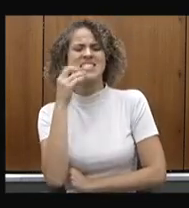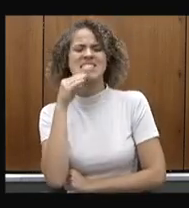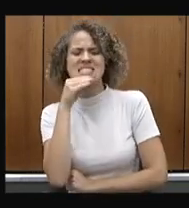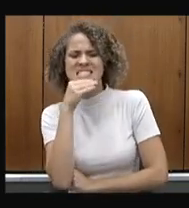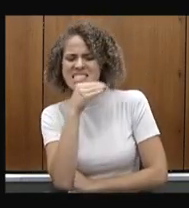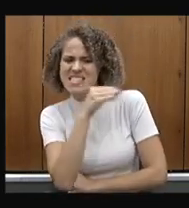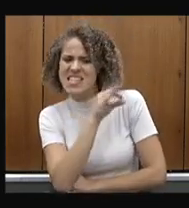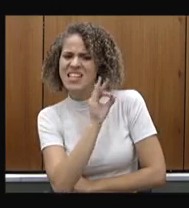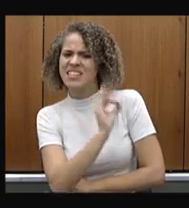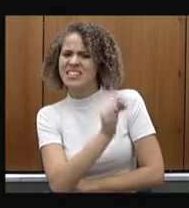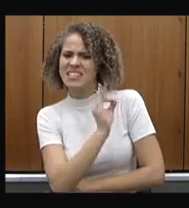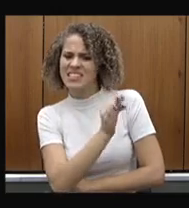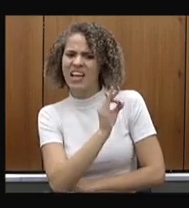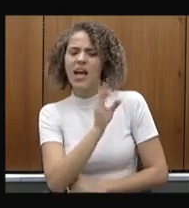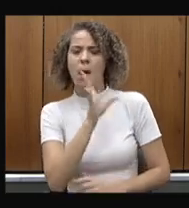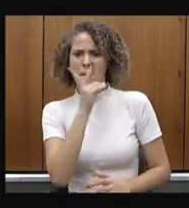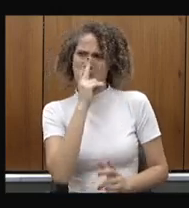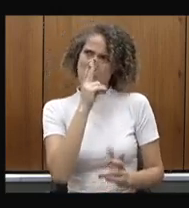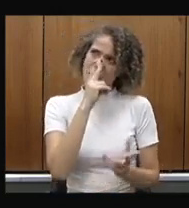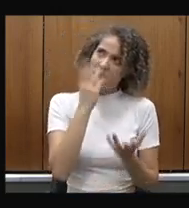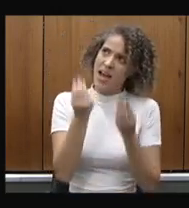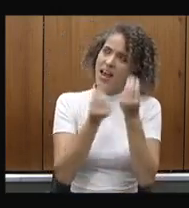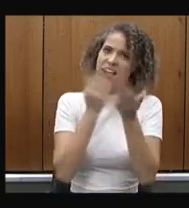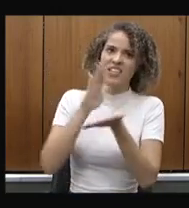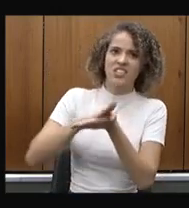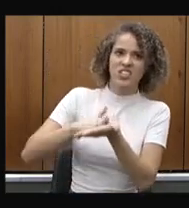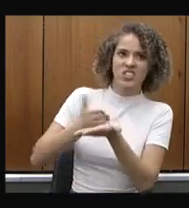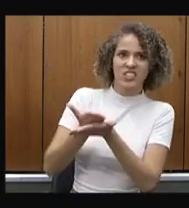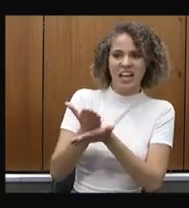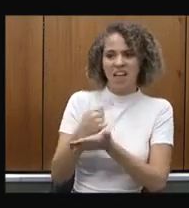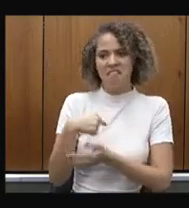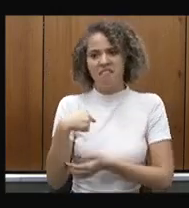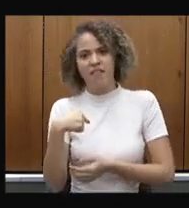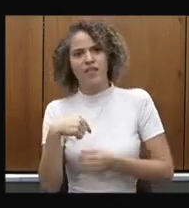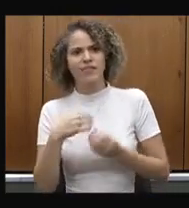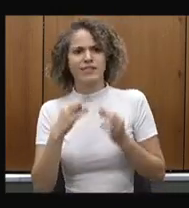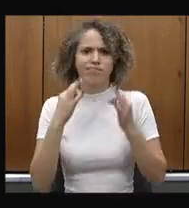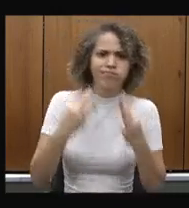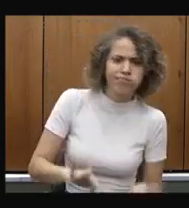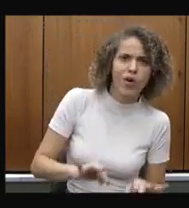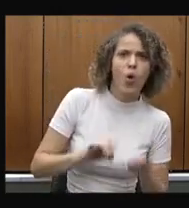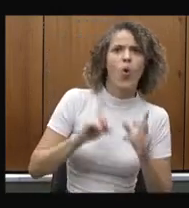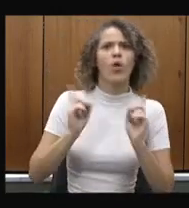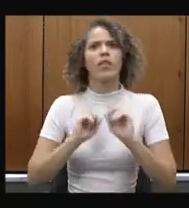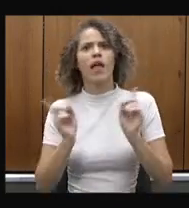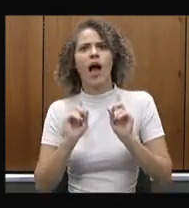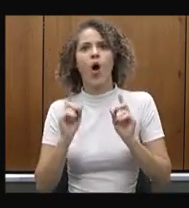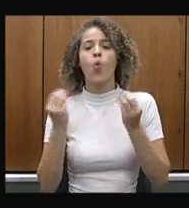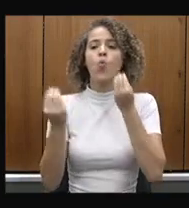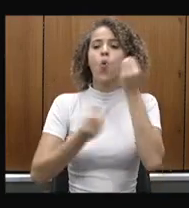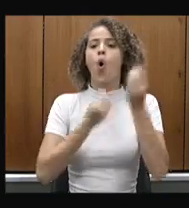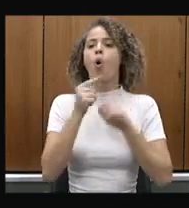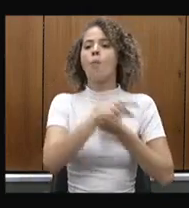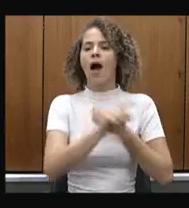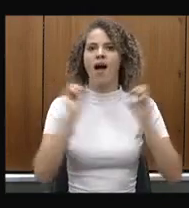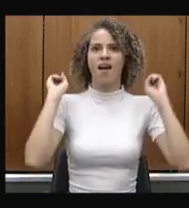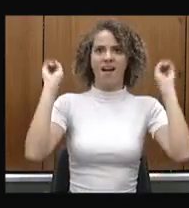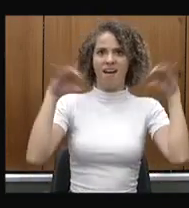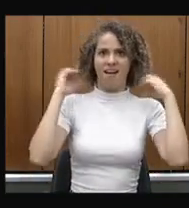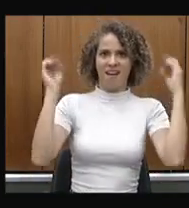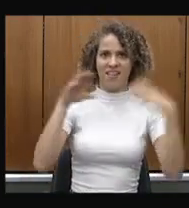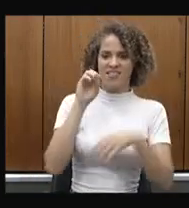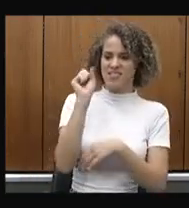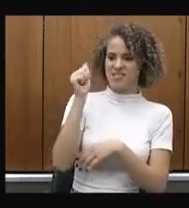ajudando até formar chapas a dizer quem vai quem não vai concorrer a presidência do SAMU né é